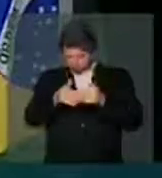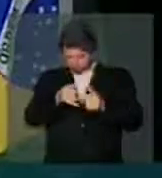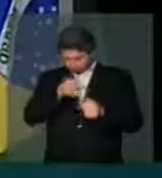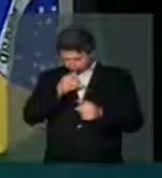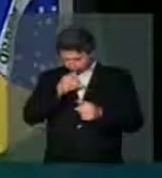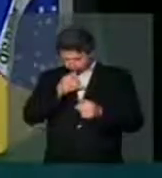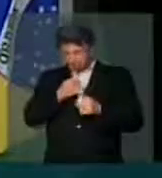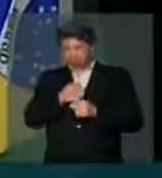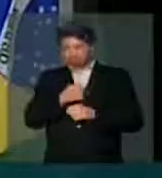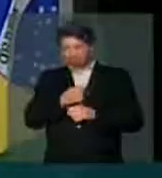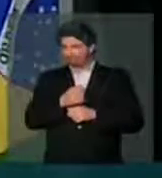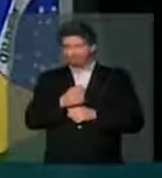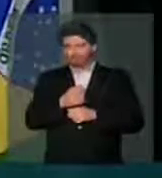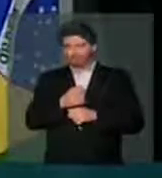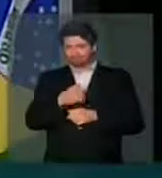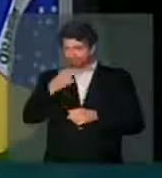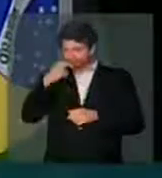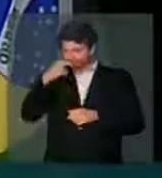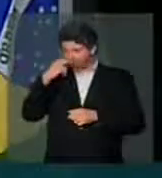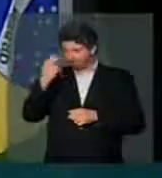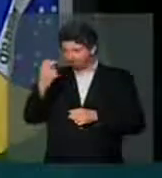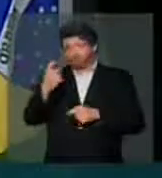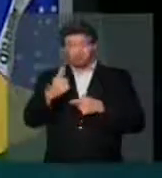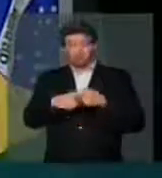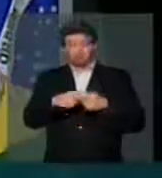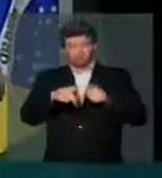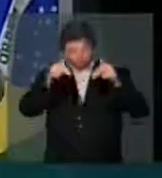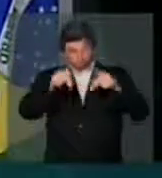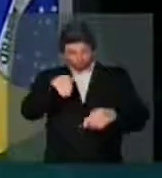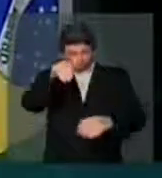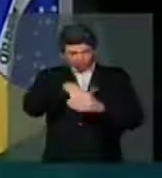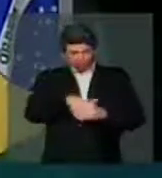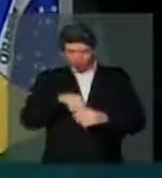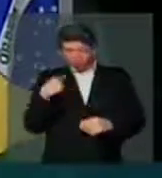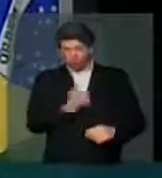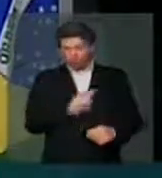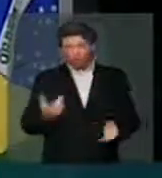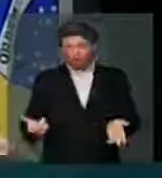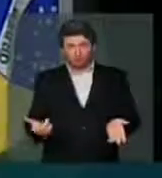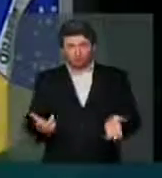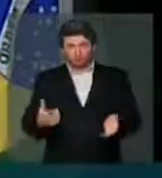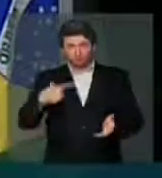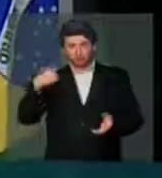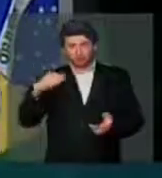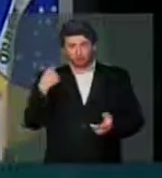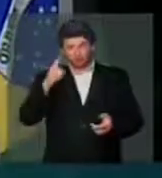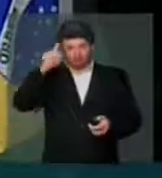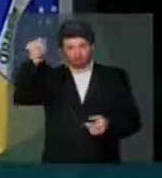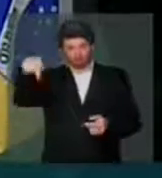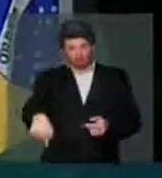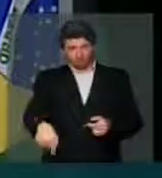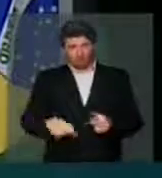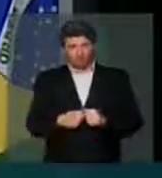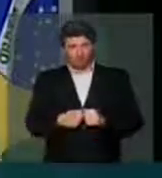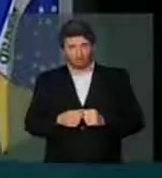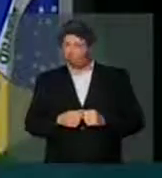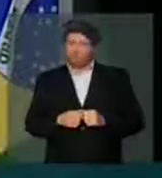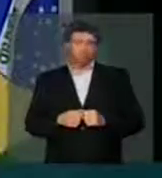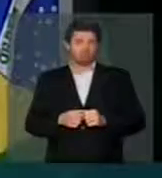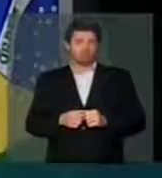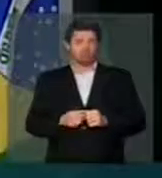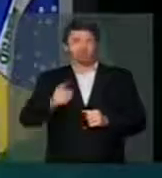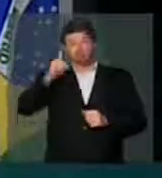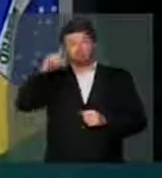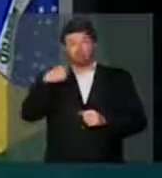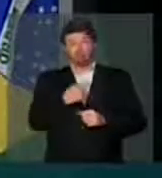entristecidos porque não foi para isso que o povo dos nossos estados não mandou pra cá nos